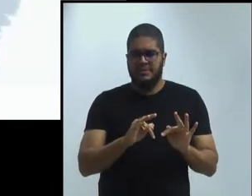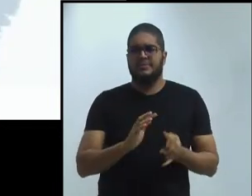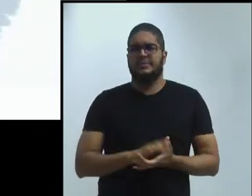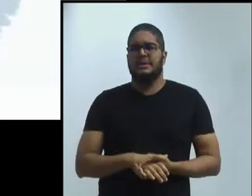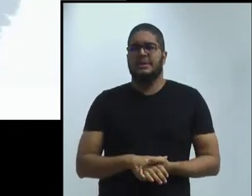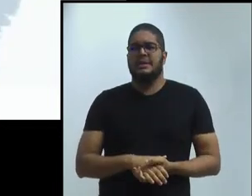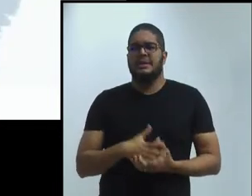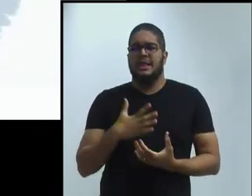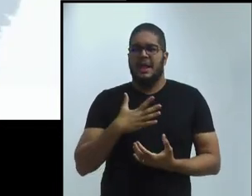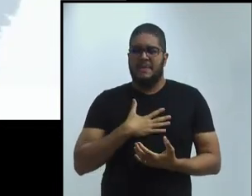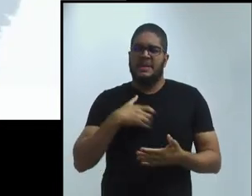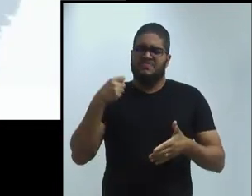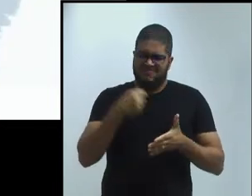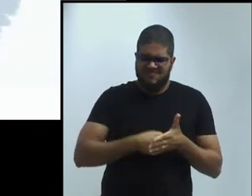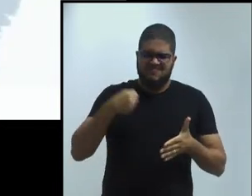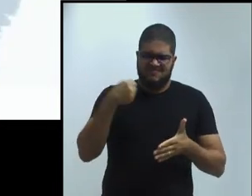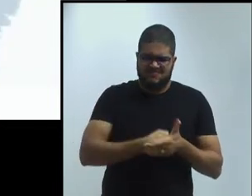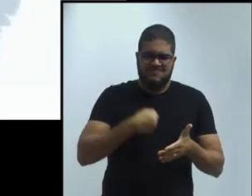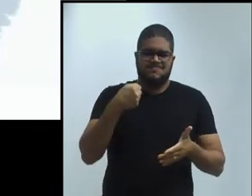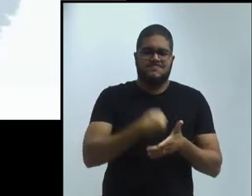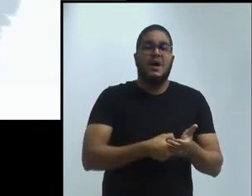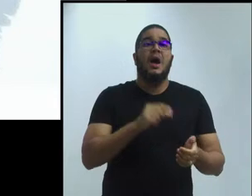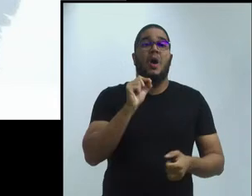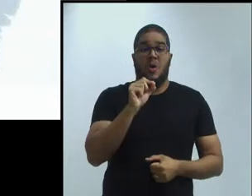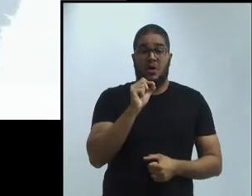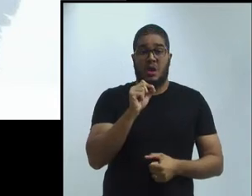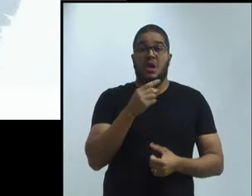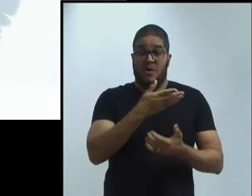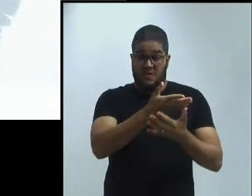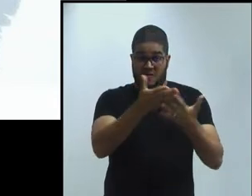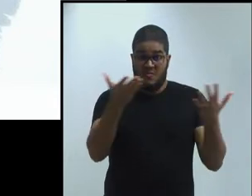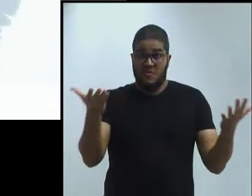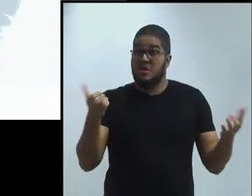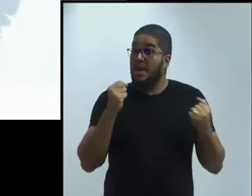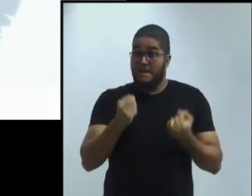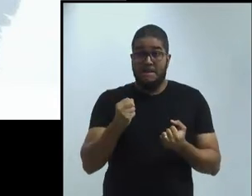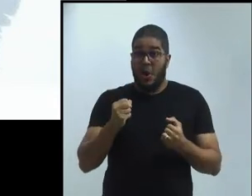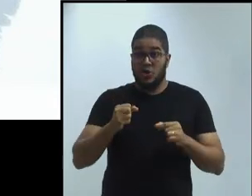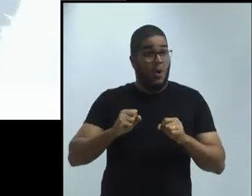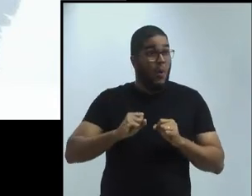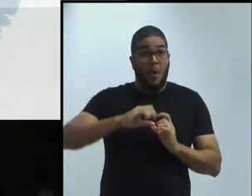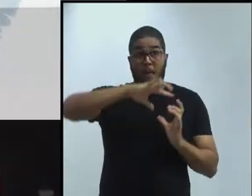a minha insistência é que vocês podem percorrer esse mundo todinho.